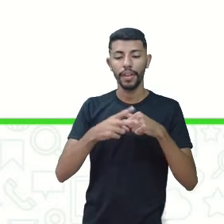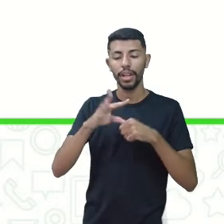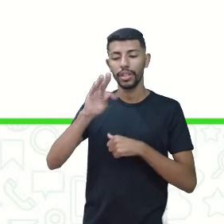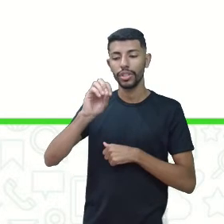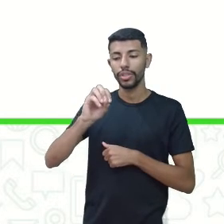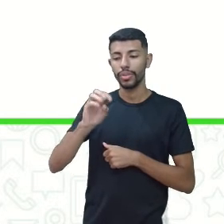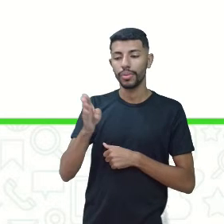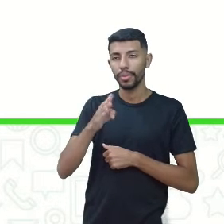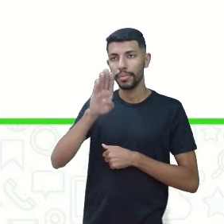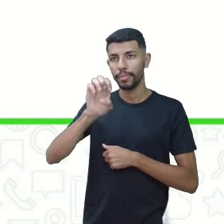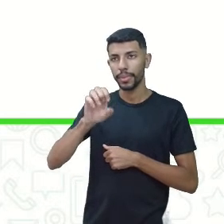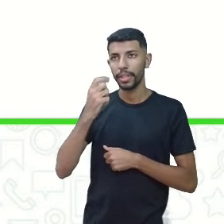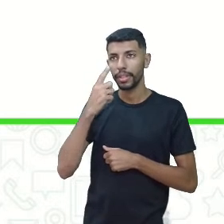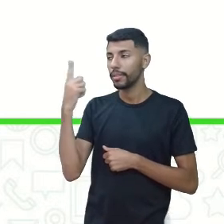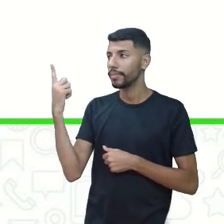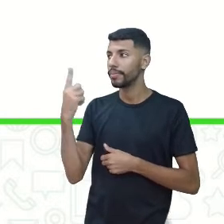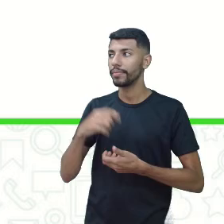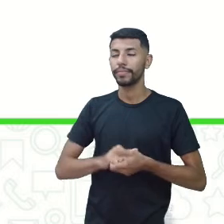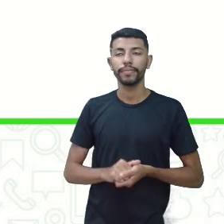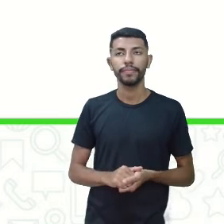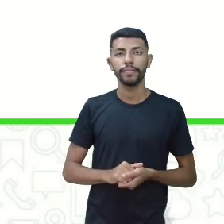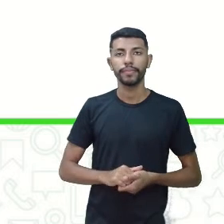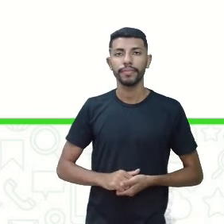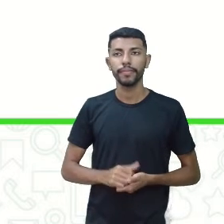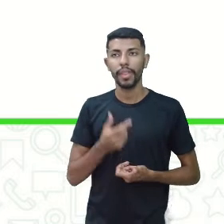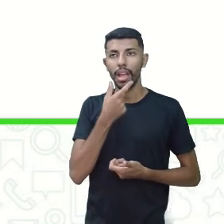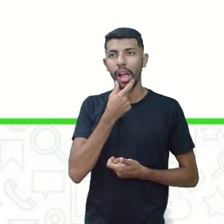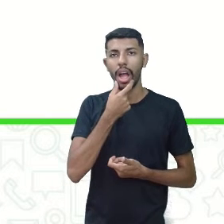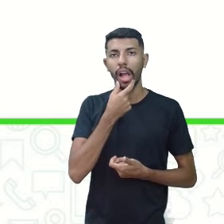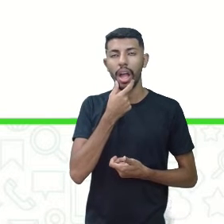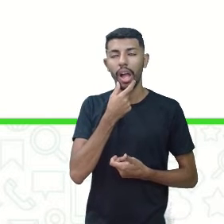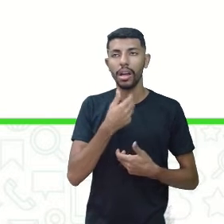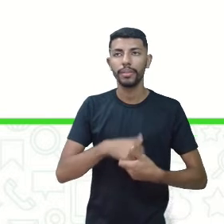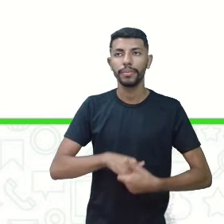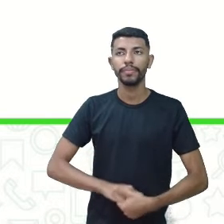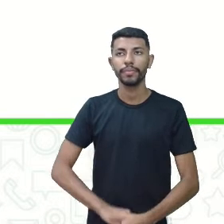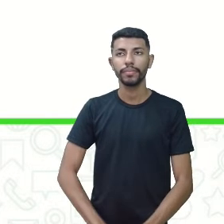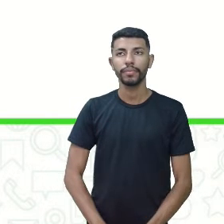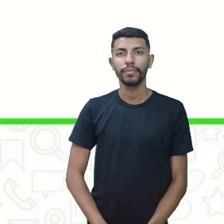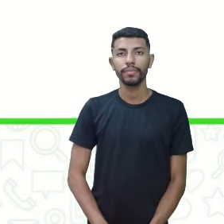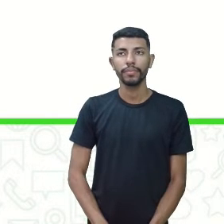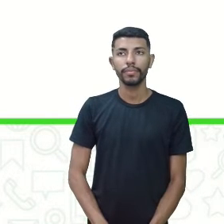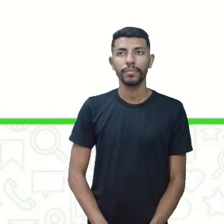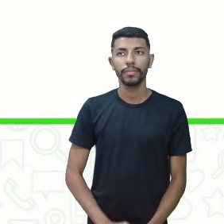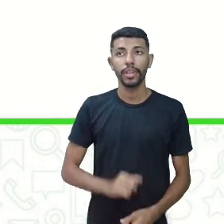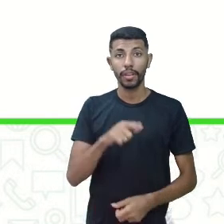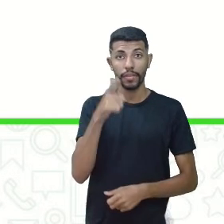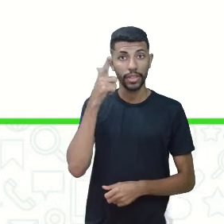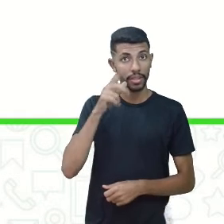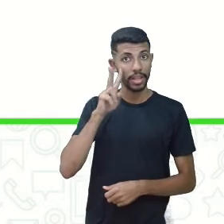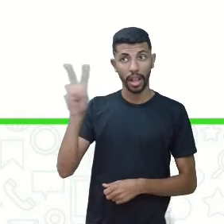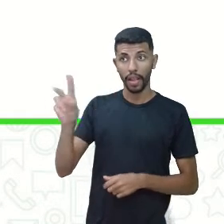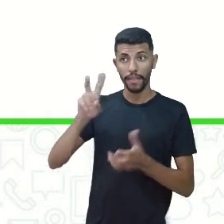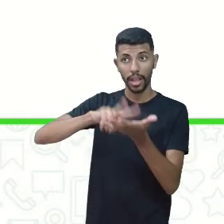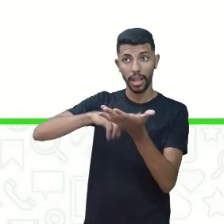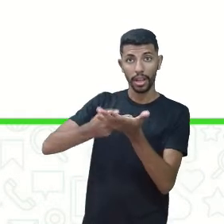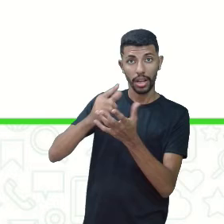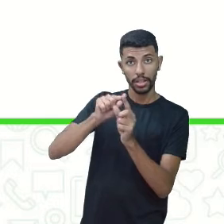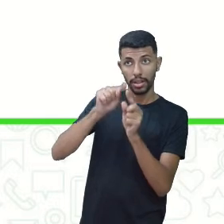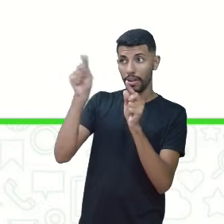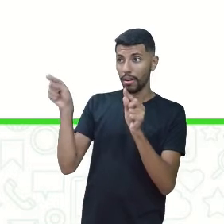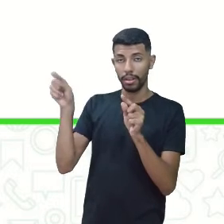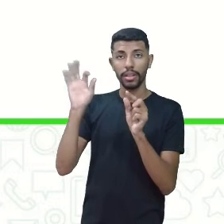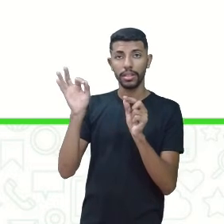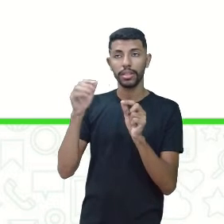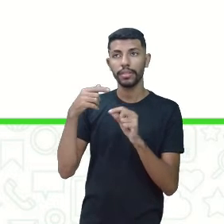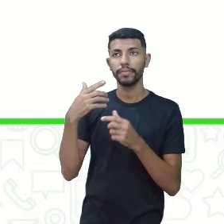professor André, repete. I am. I am. You are. You are. Você está vendo a tradução aqui do lado, né? I am. Eu sou, eu estou.